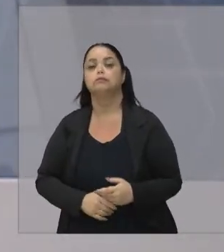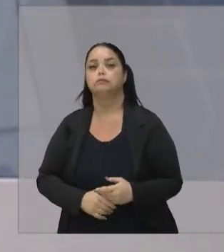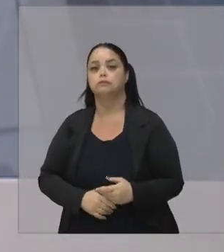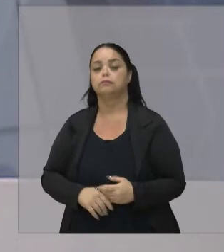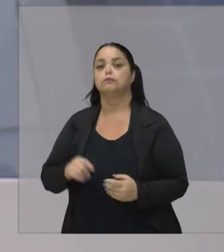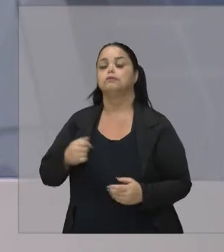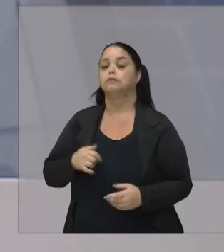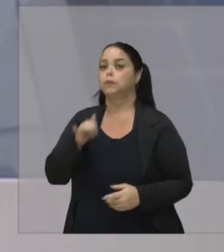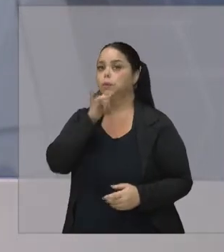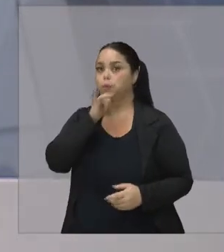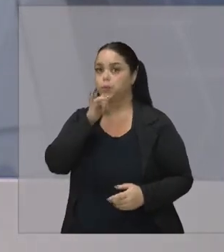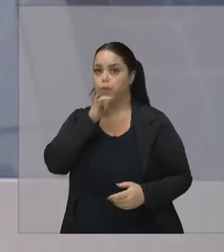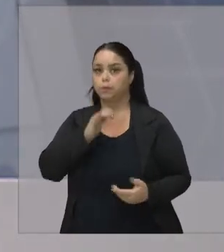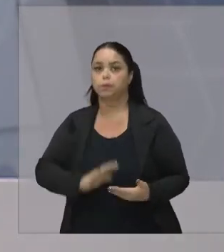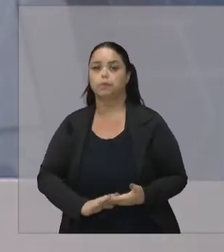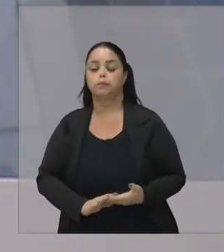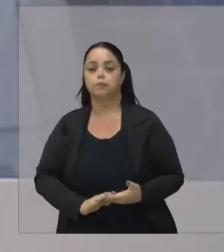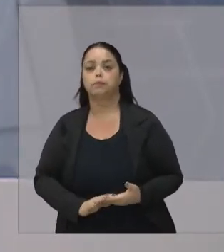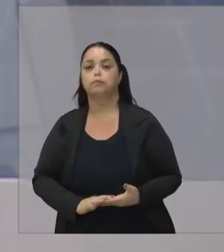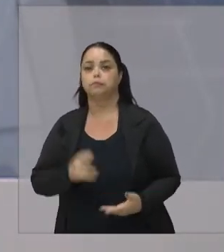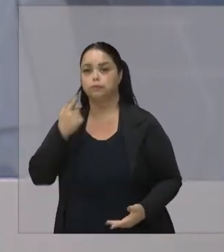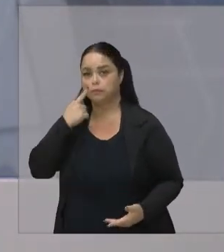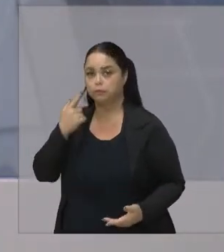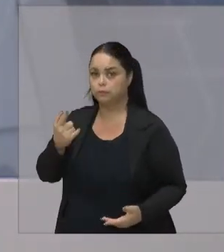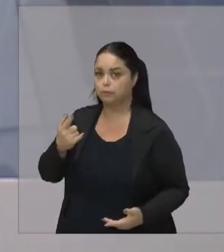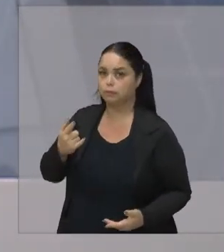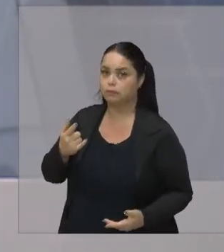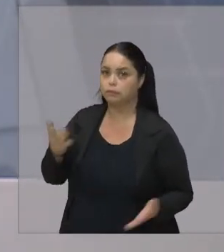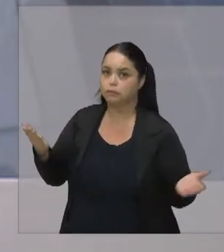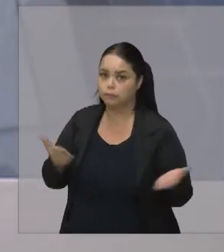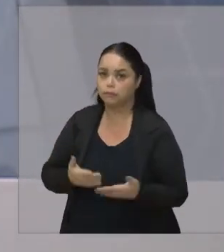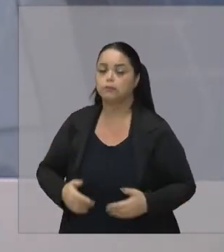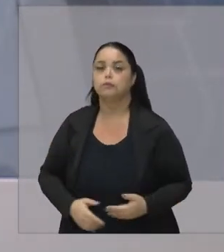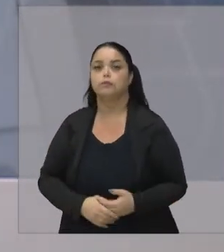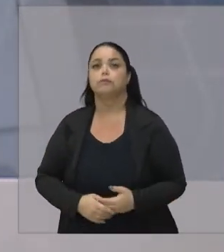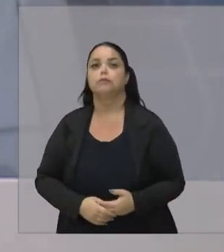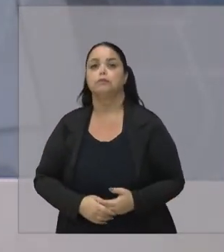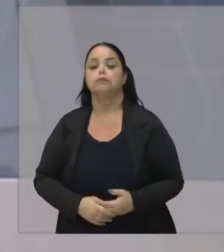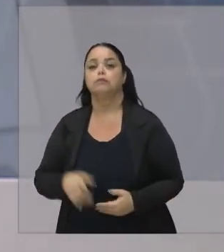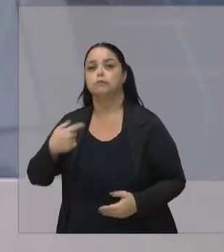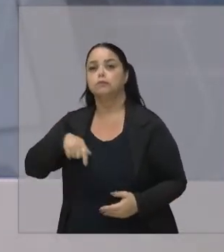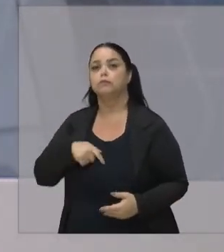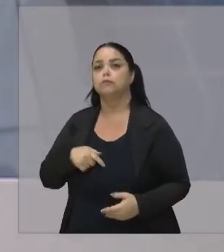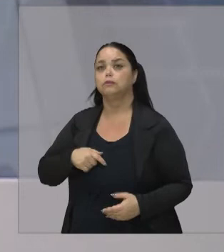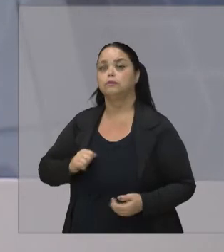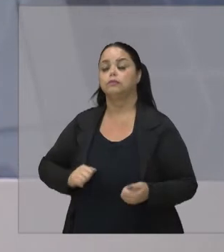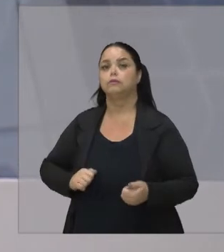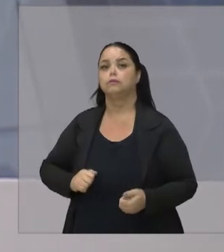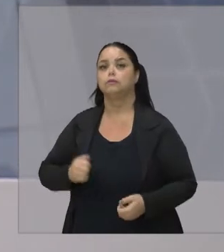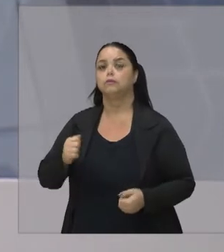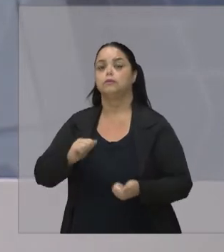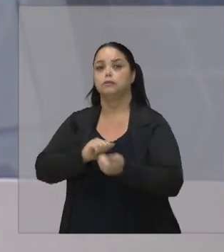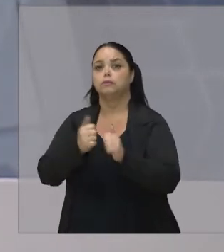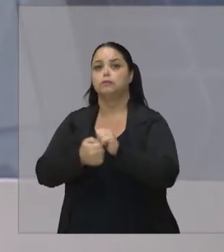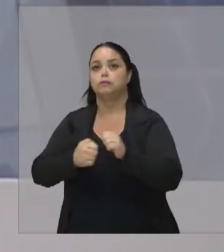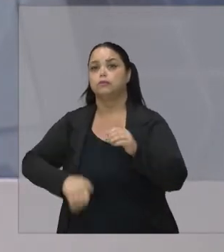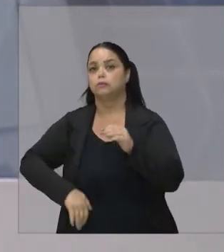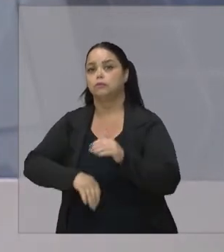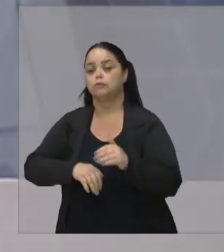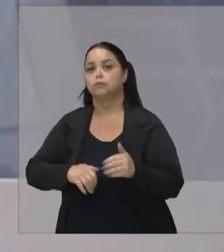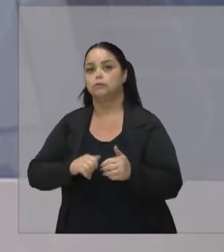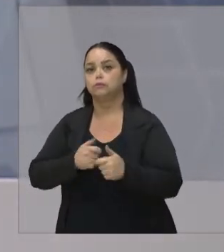Com os exemplos Como o que você Nos traz hoje Os nossos atletas Aqui do Instituto Atlon